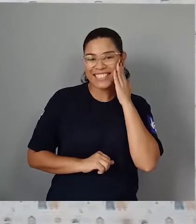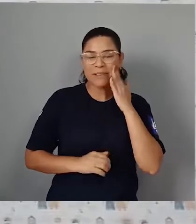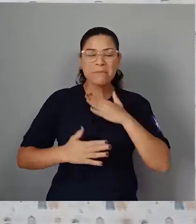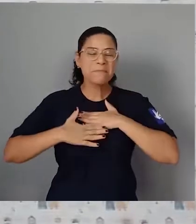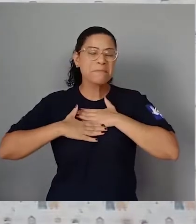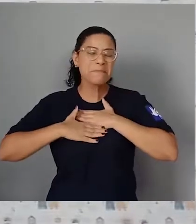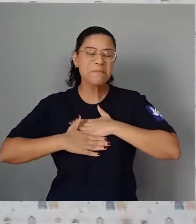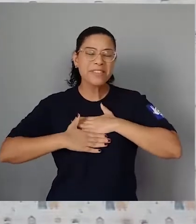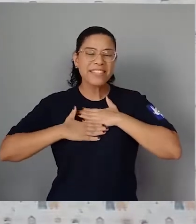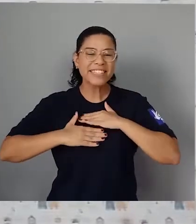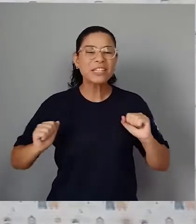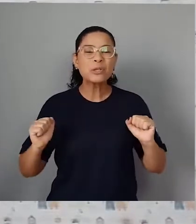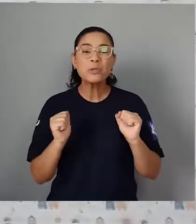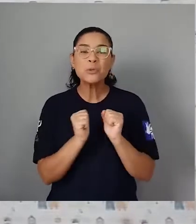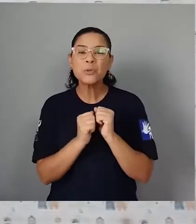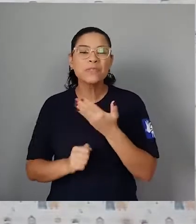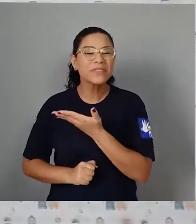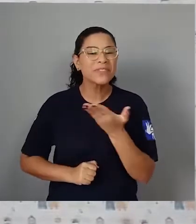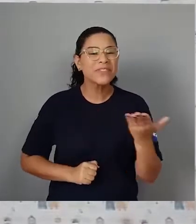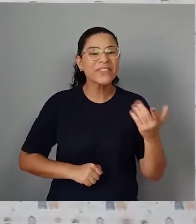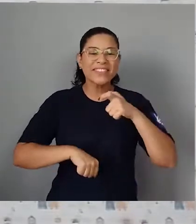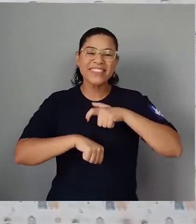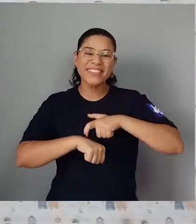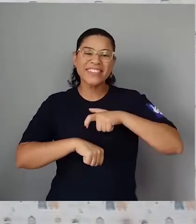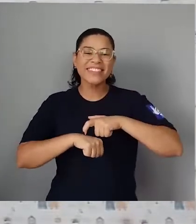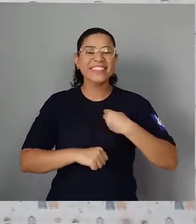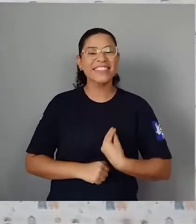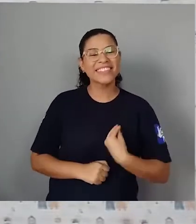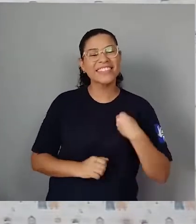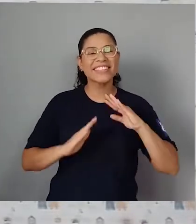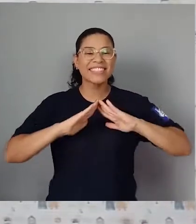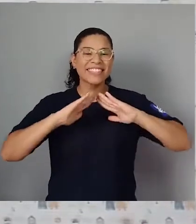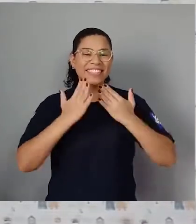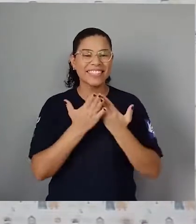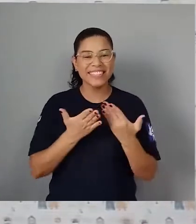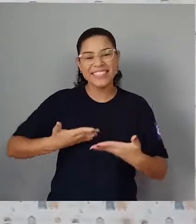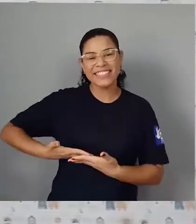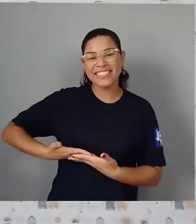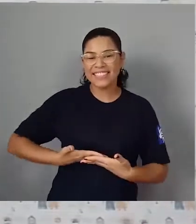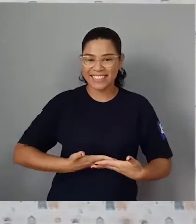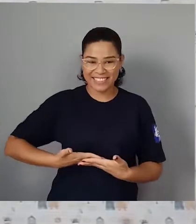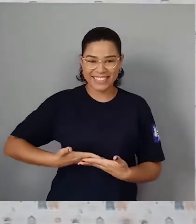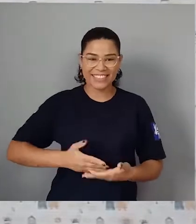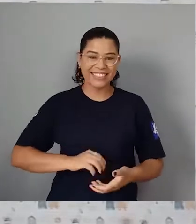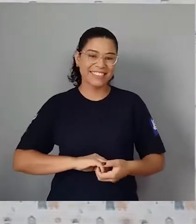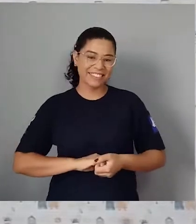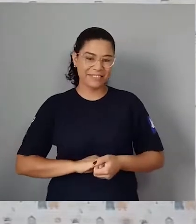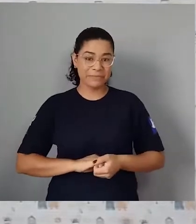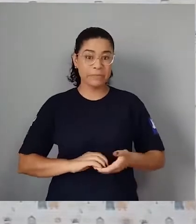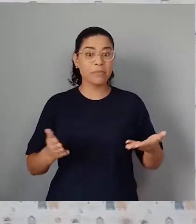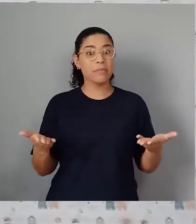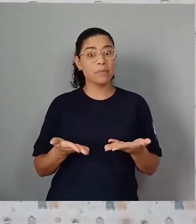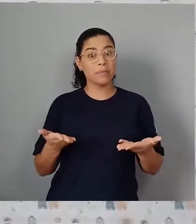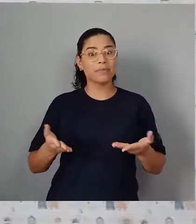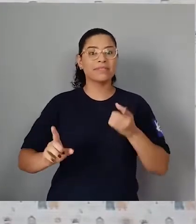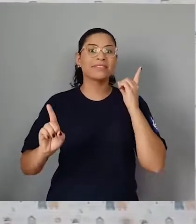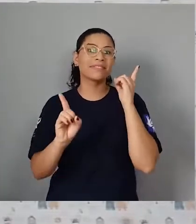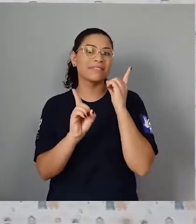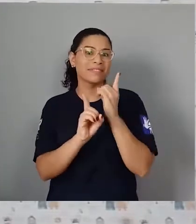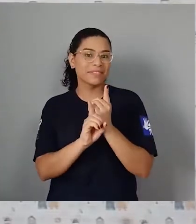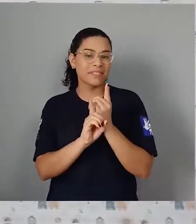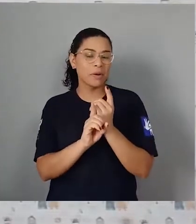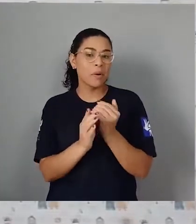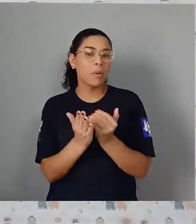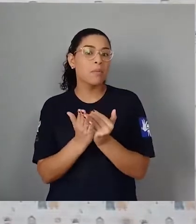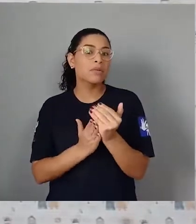sempre um prazer estar aqui com vocês no nosso bloquinho Vivências na Creche. No bloquinho de hoje, eu quero